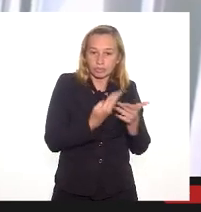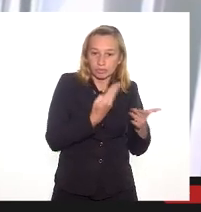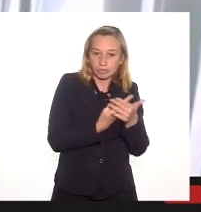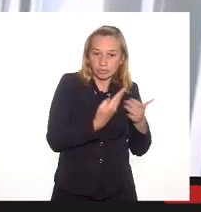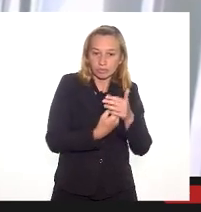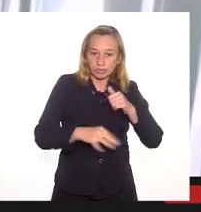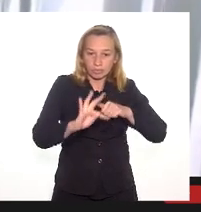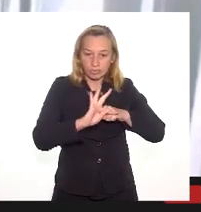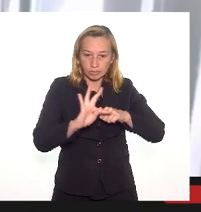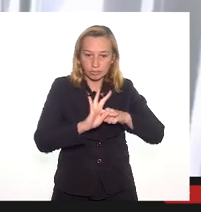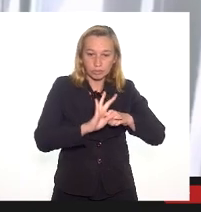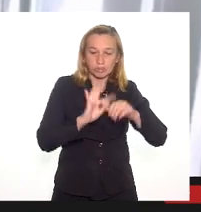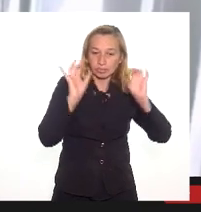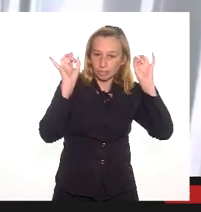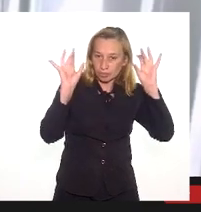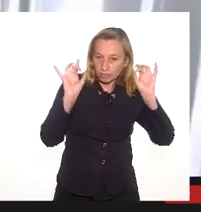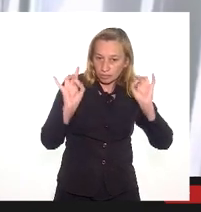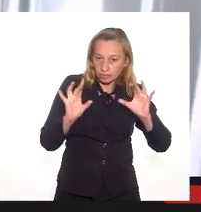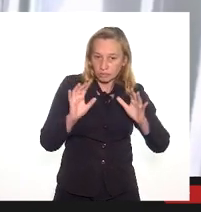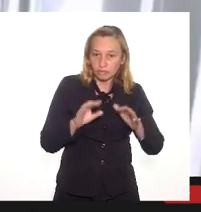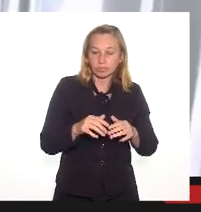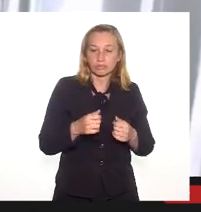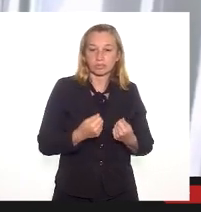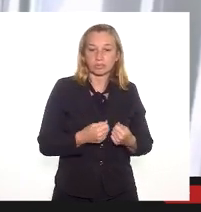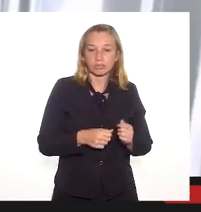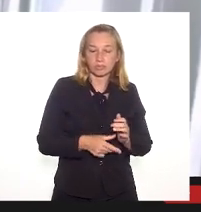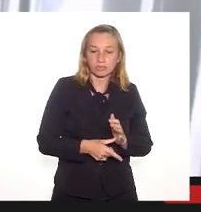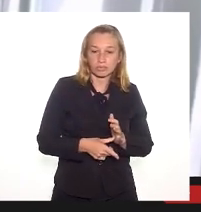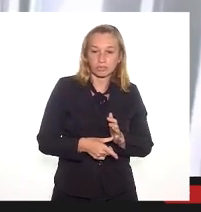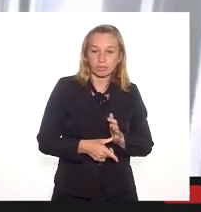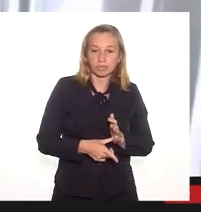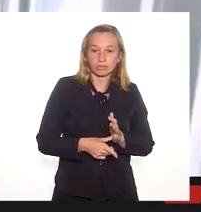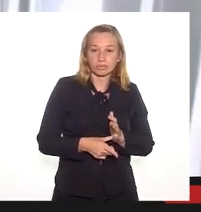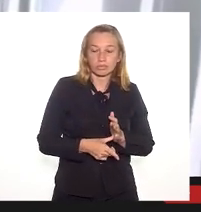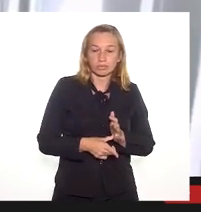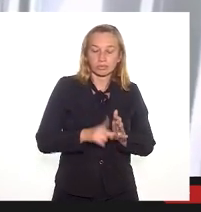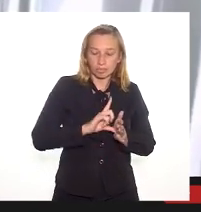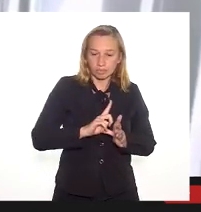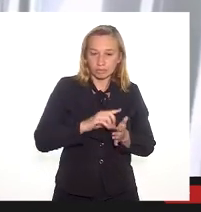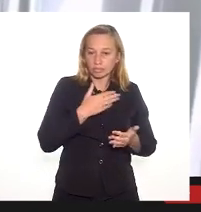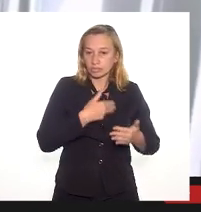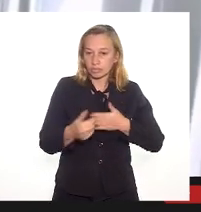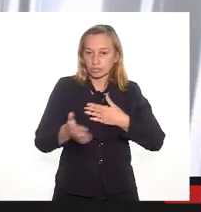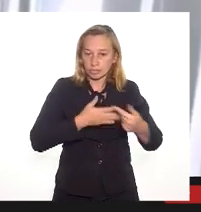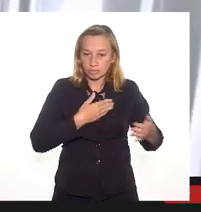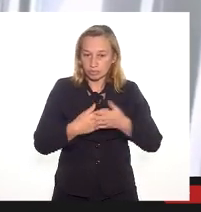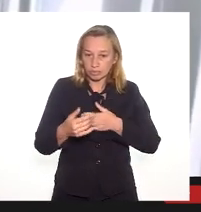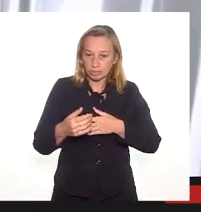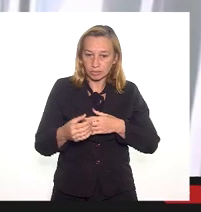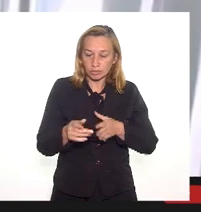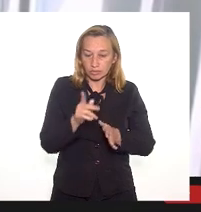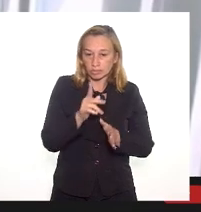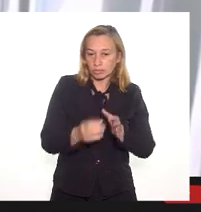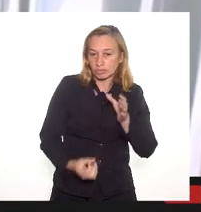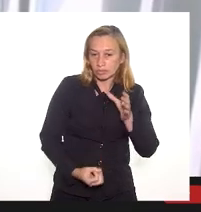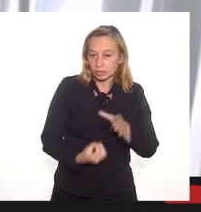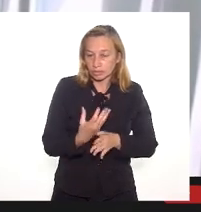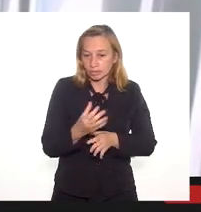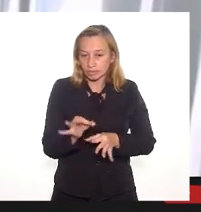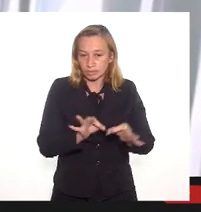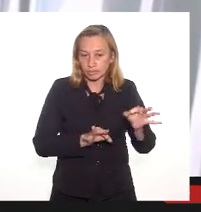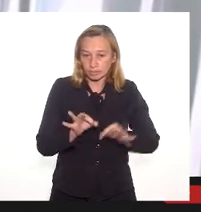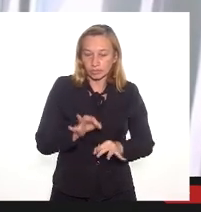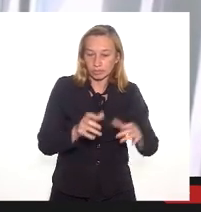técnicos especializados que antecedam a implantação de qualquer projeto naquela área, de modo a ter